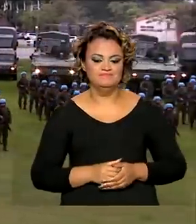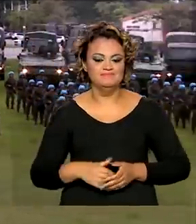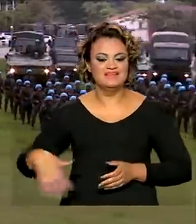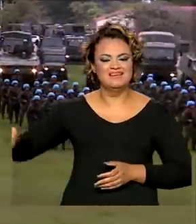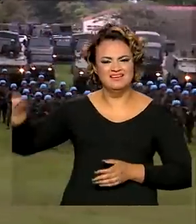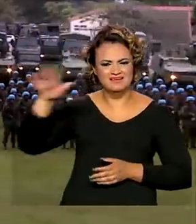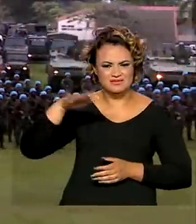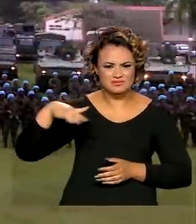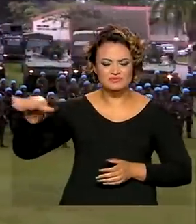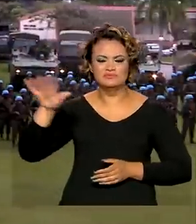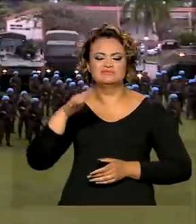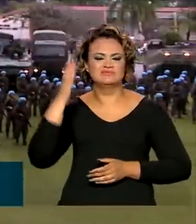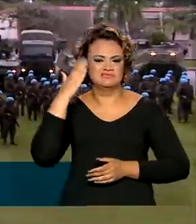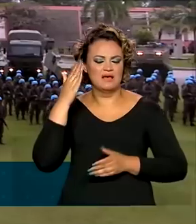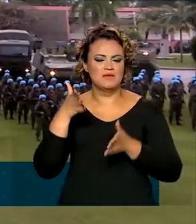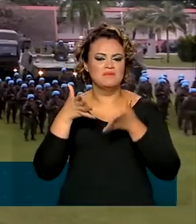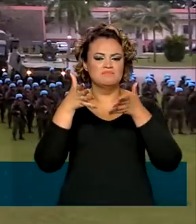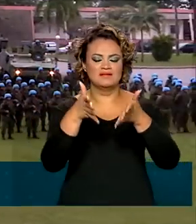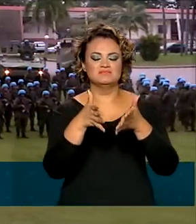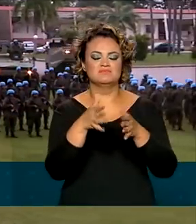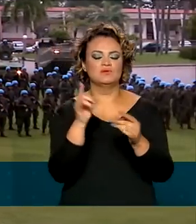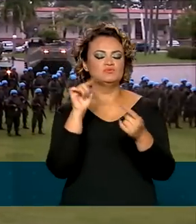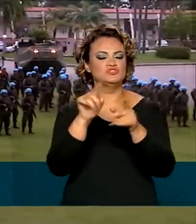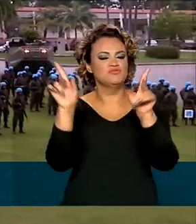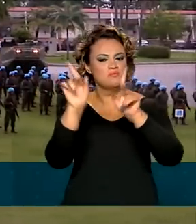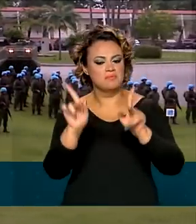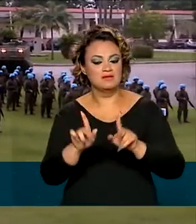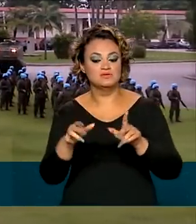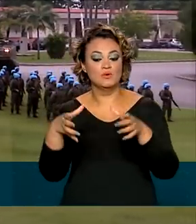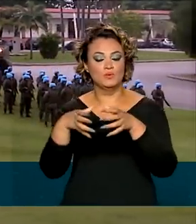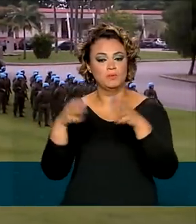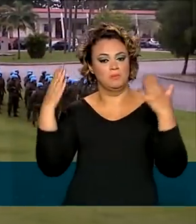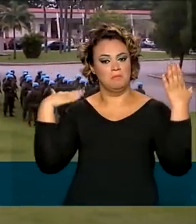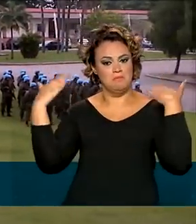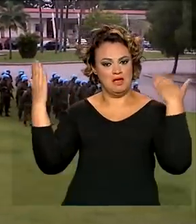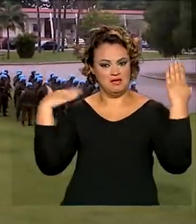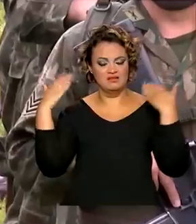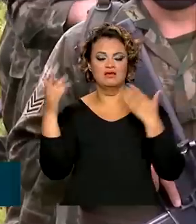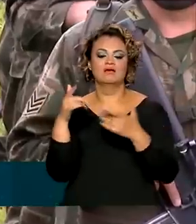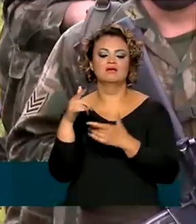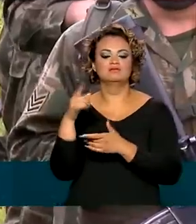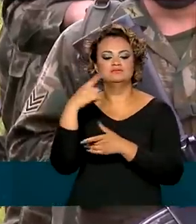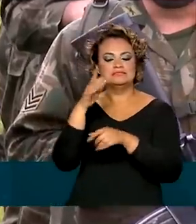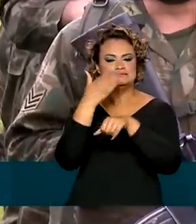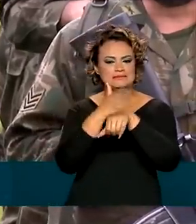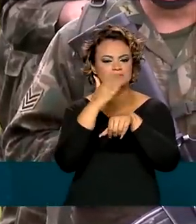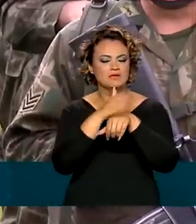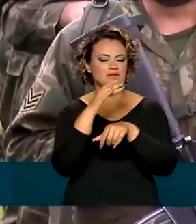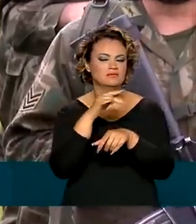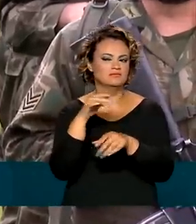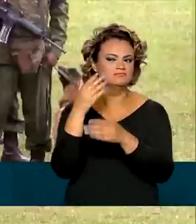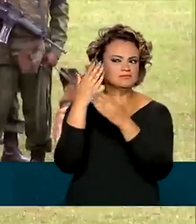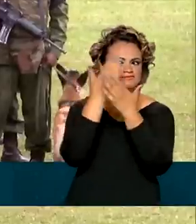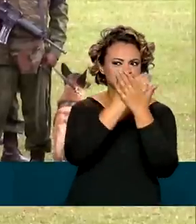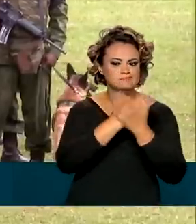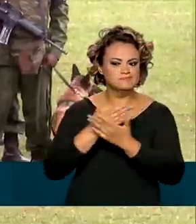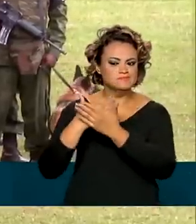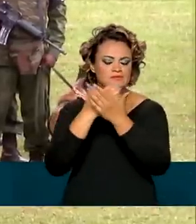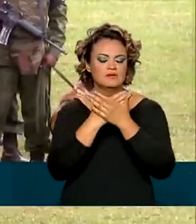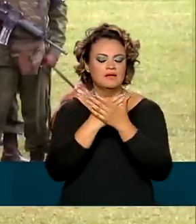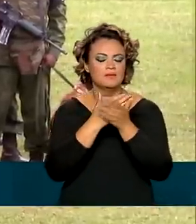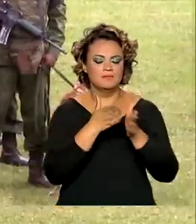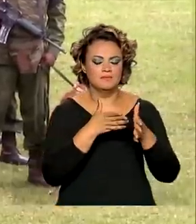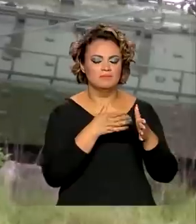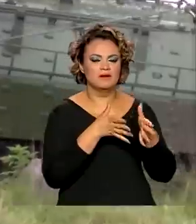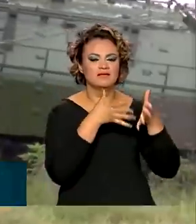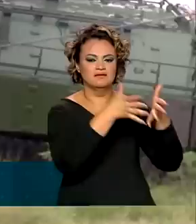vasto histórico de participação em missões de paz, tropas da Marinha do Brasil passam por um novo treinamento para integrar as forças